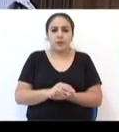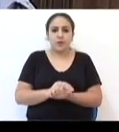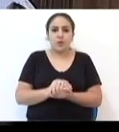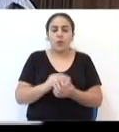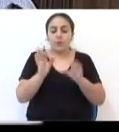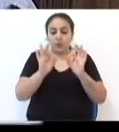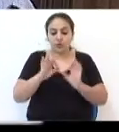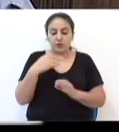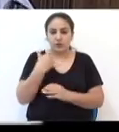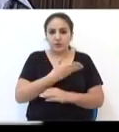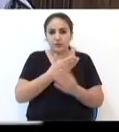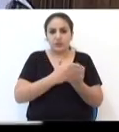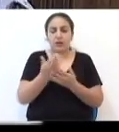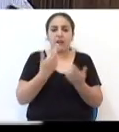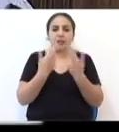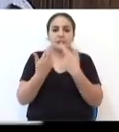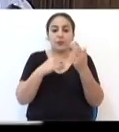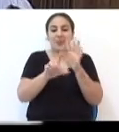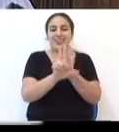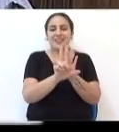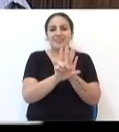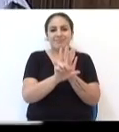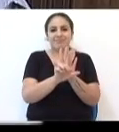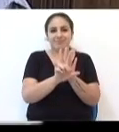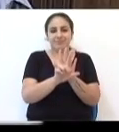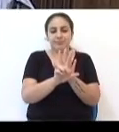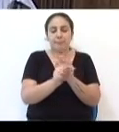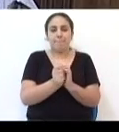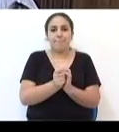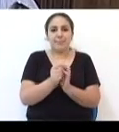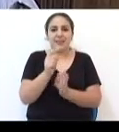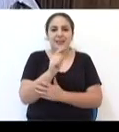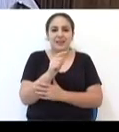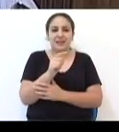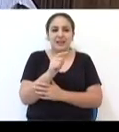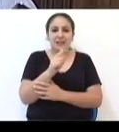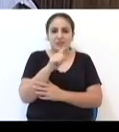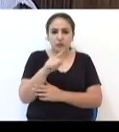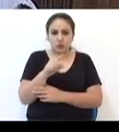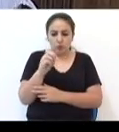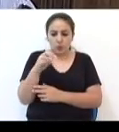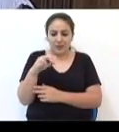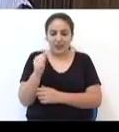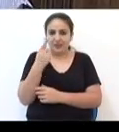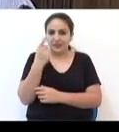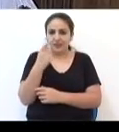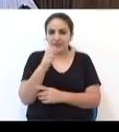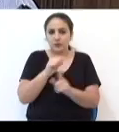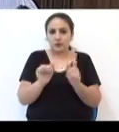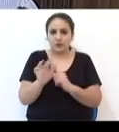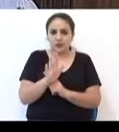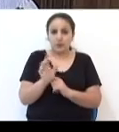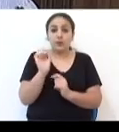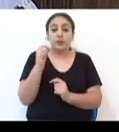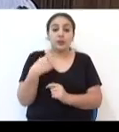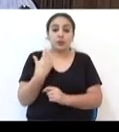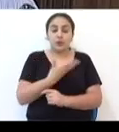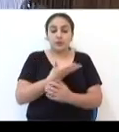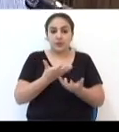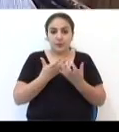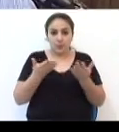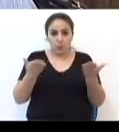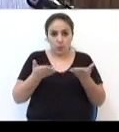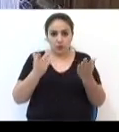iniciativa, com relação às EIS, que é a Zona de Interesses Sociais. O que nós queremos?